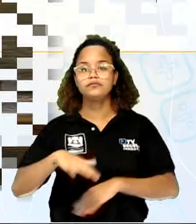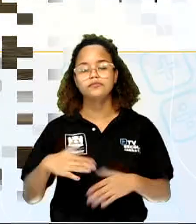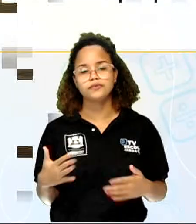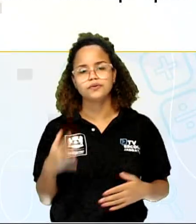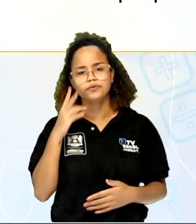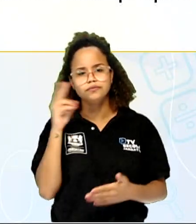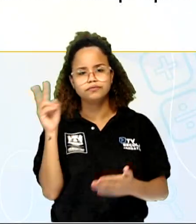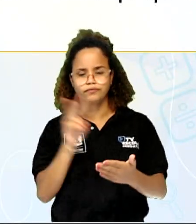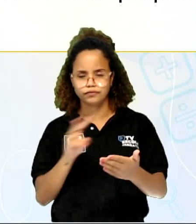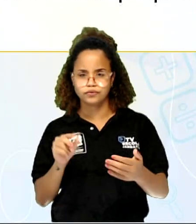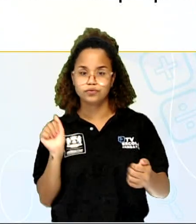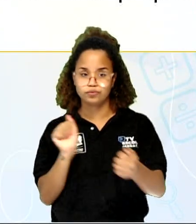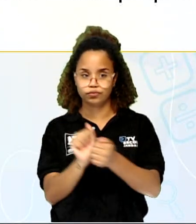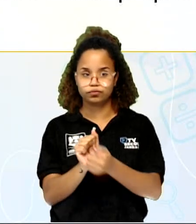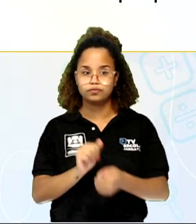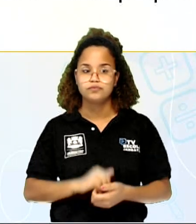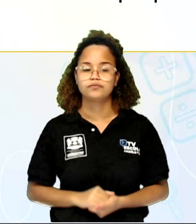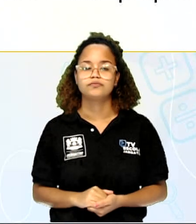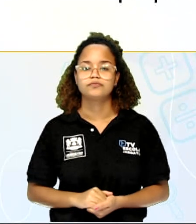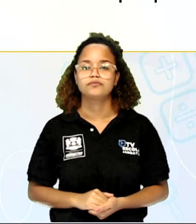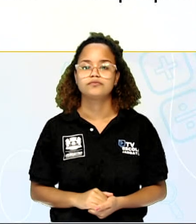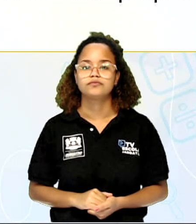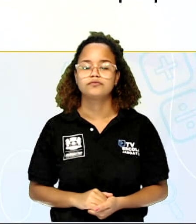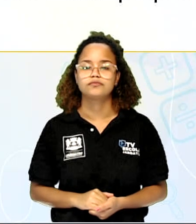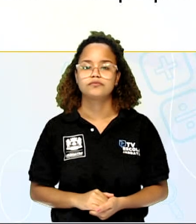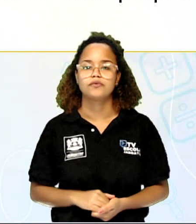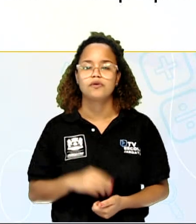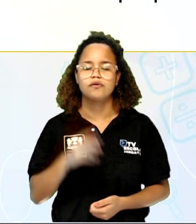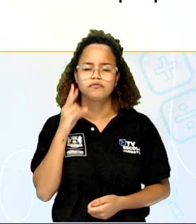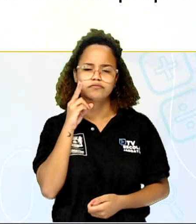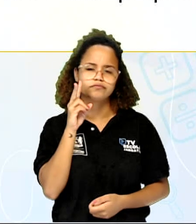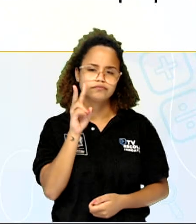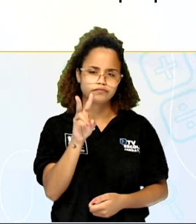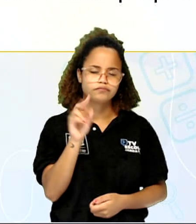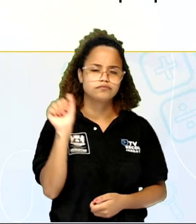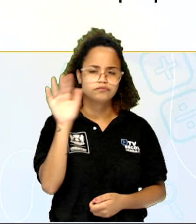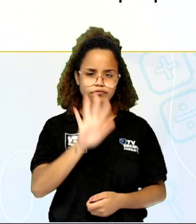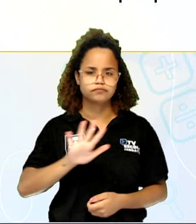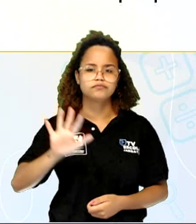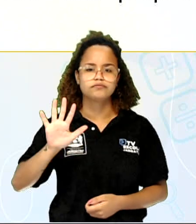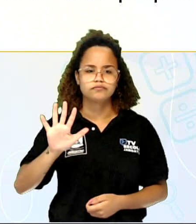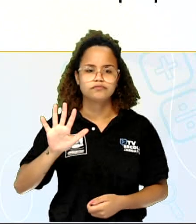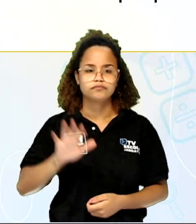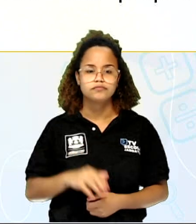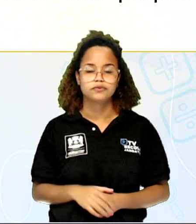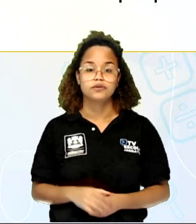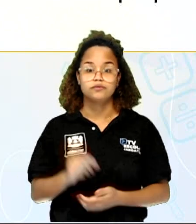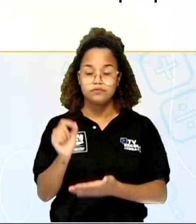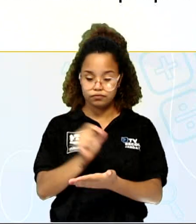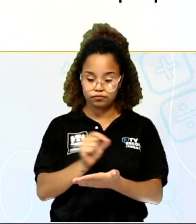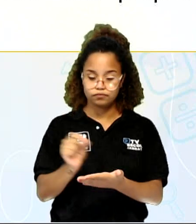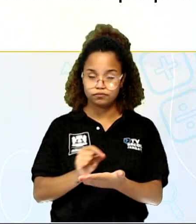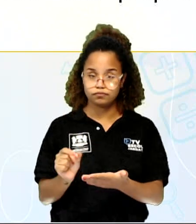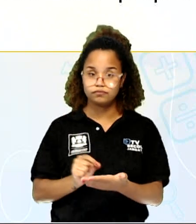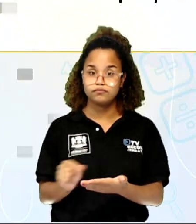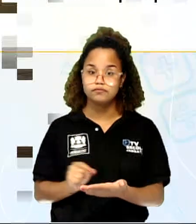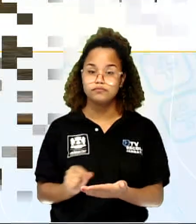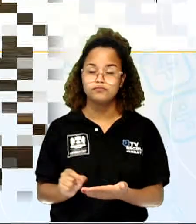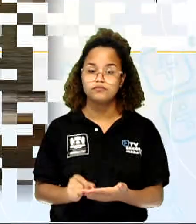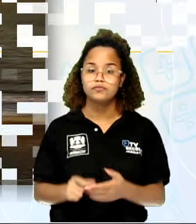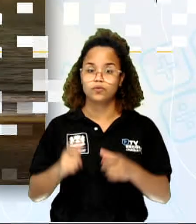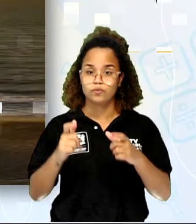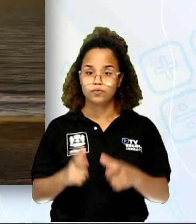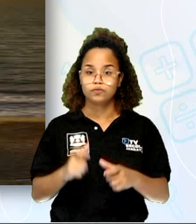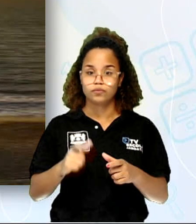para vocês mais uma vez. Vocês vão observar essa imagem e vão escrever os pontos